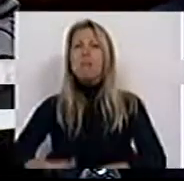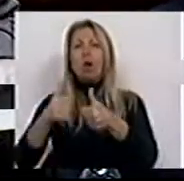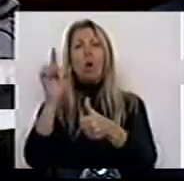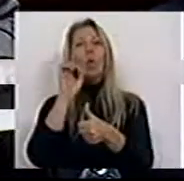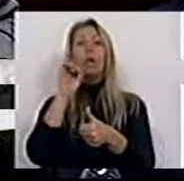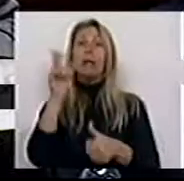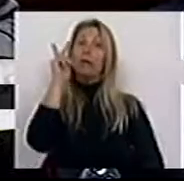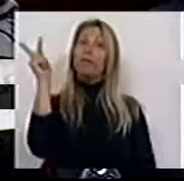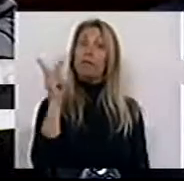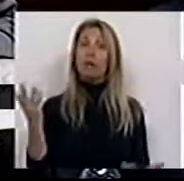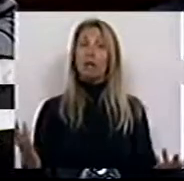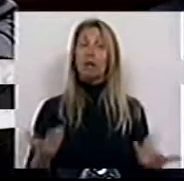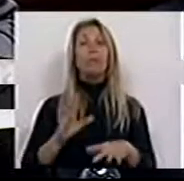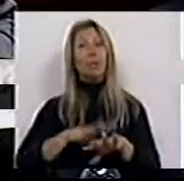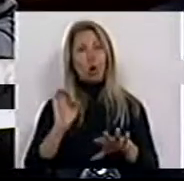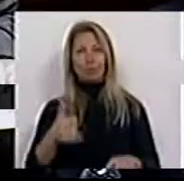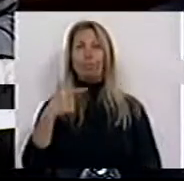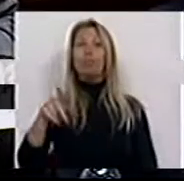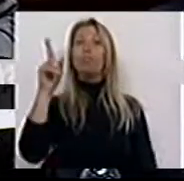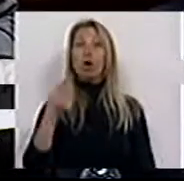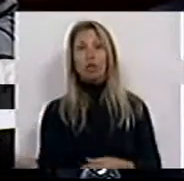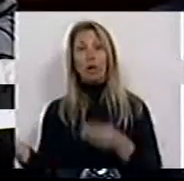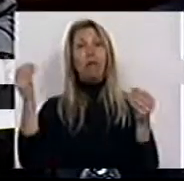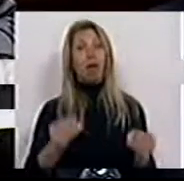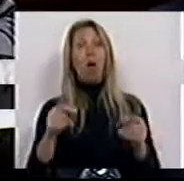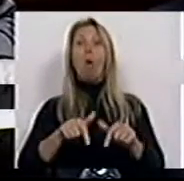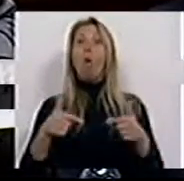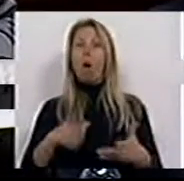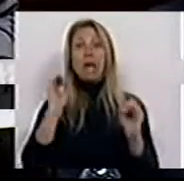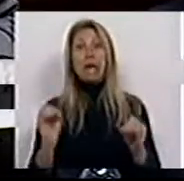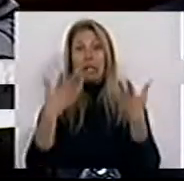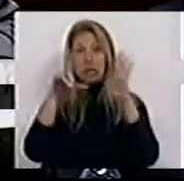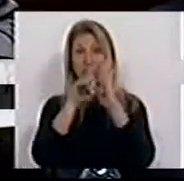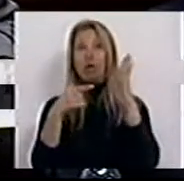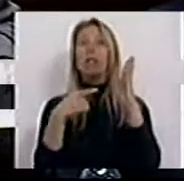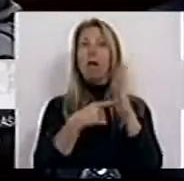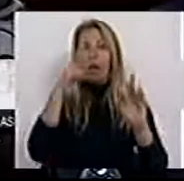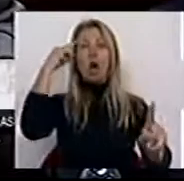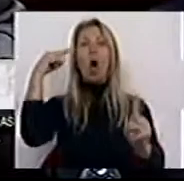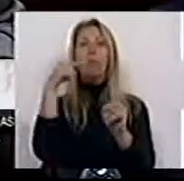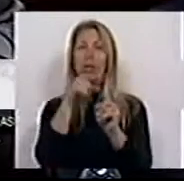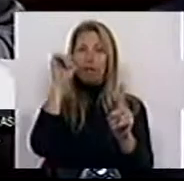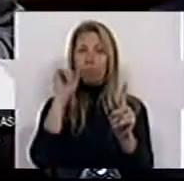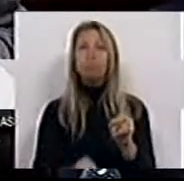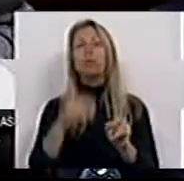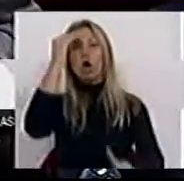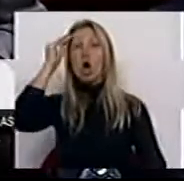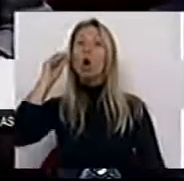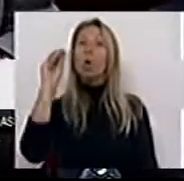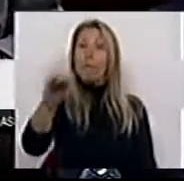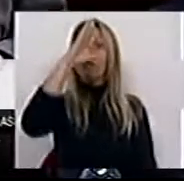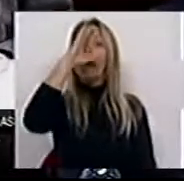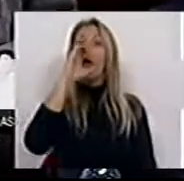por isso mesmo o Bloco de Esquerda traz hoje uma iniciativa legislativa no sentido de recomendar